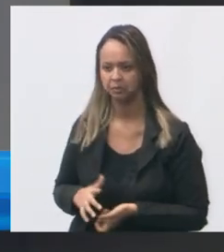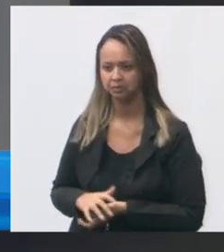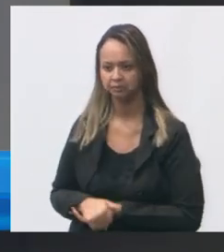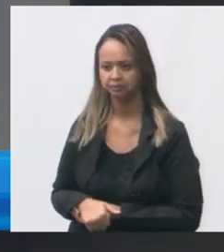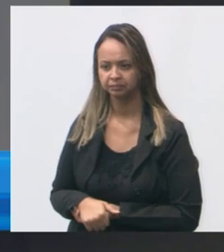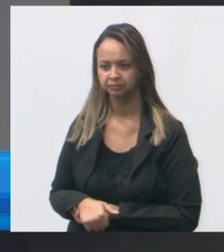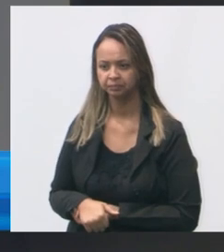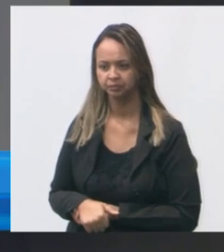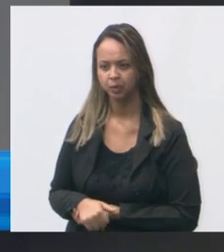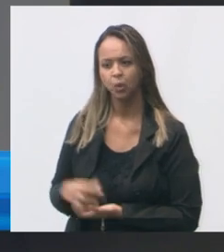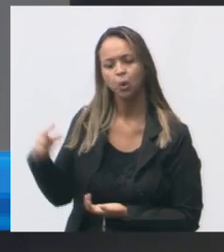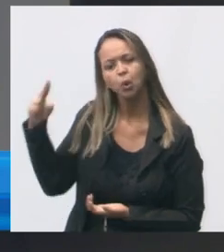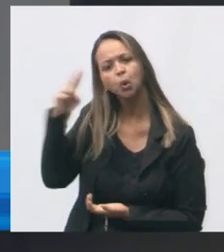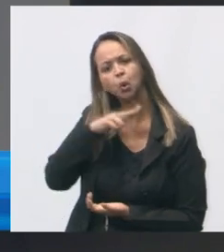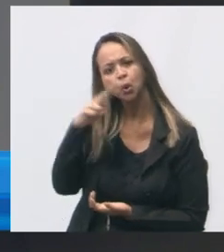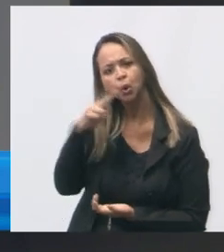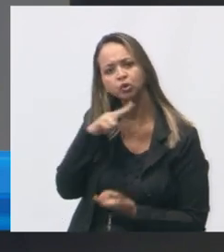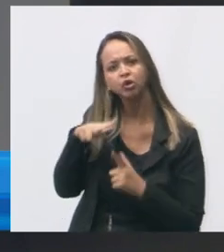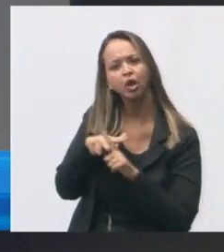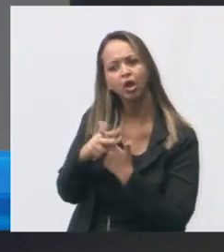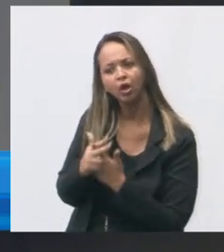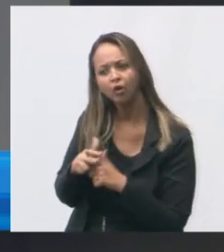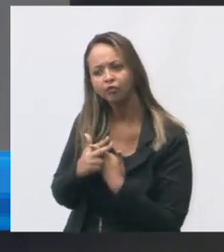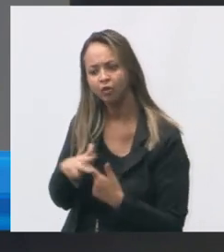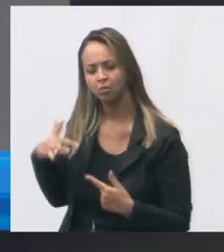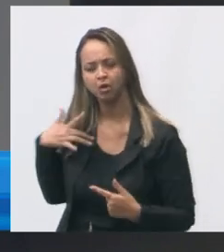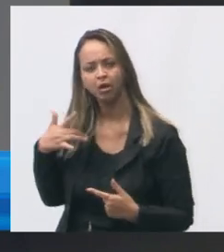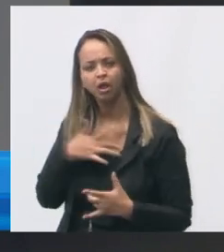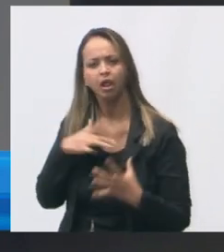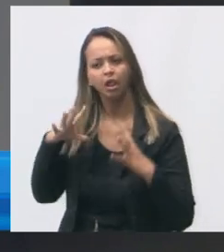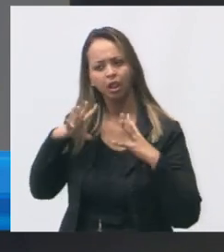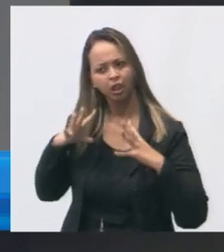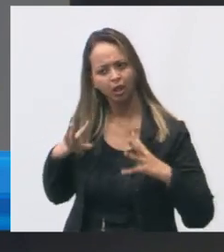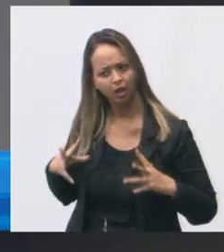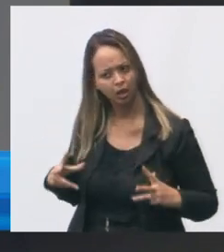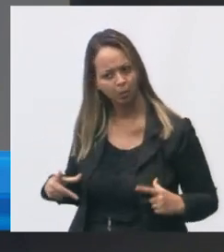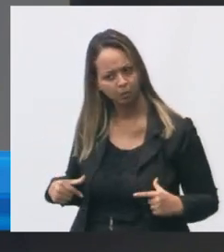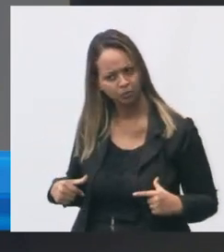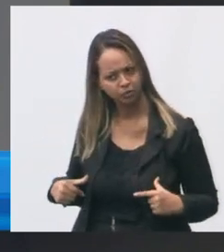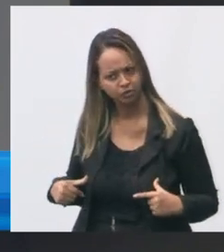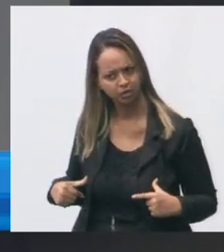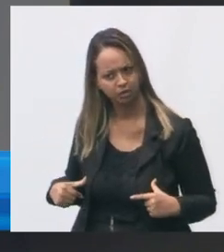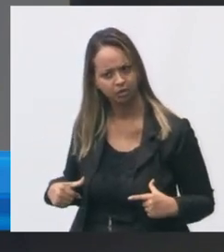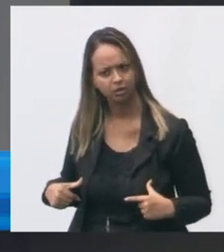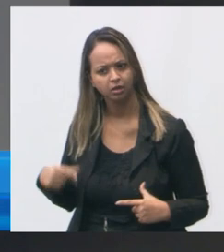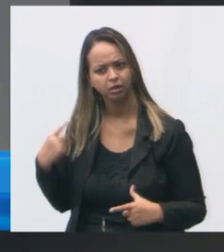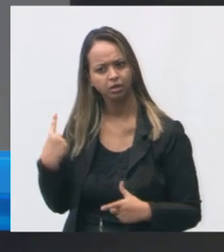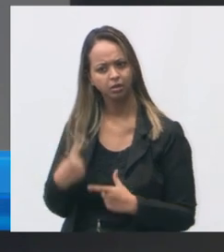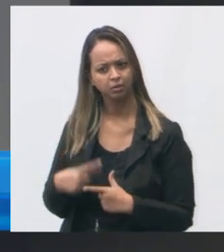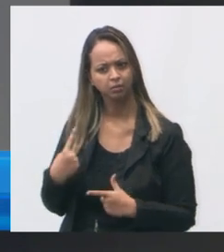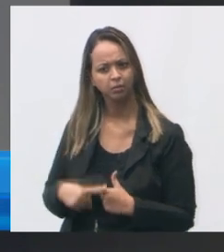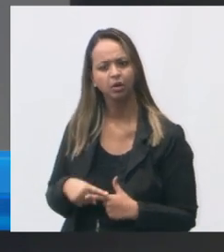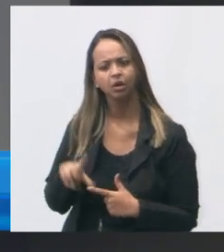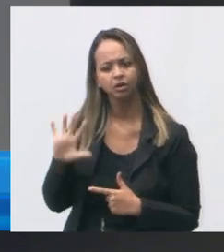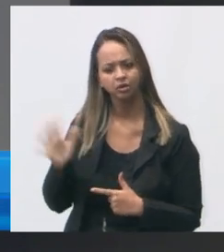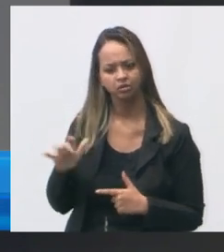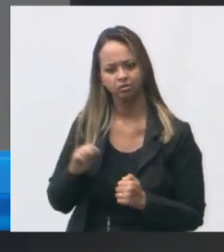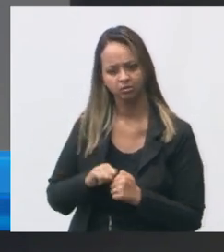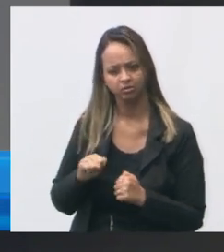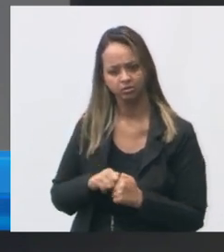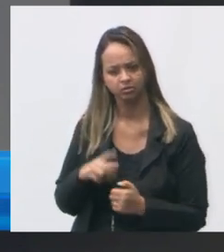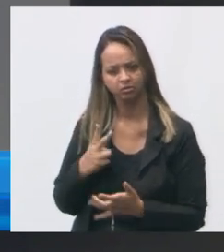necessidades urgentes reforma da sala de esterilização questão do autoclave que nós já falamos aqui aqui é a coisa